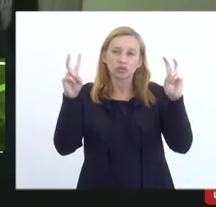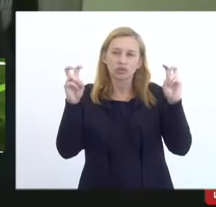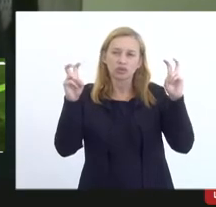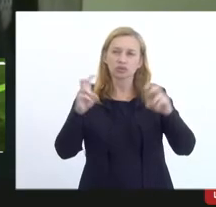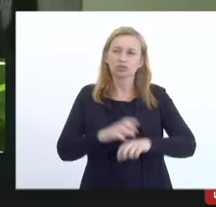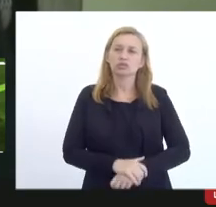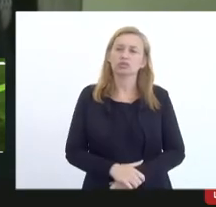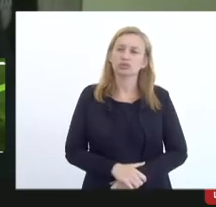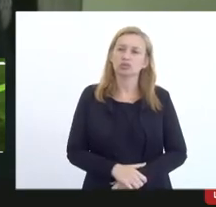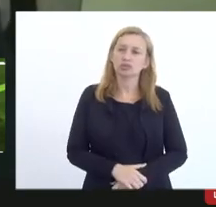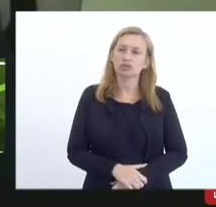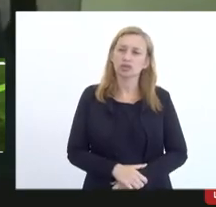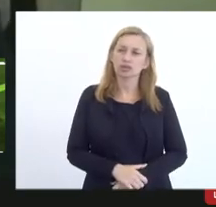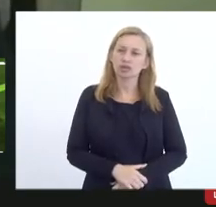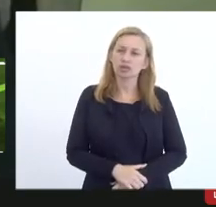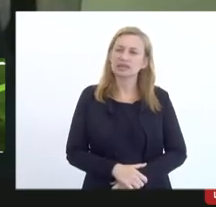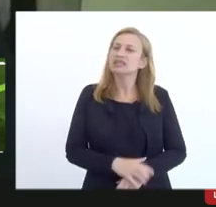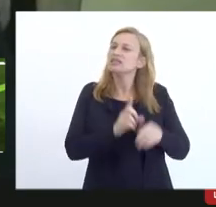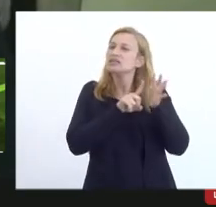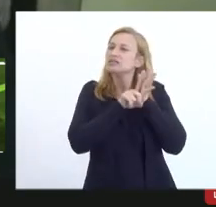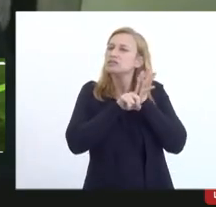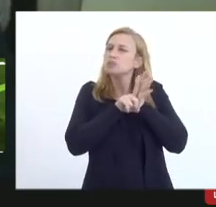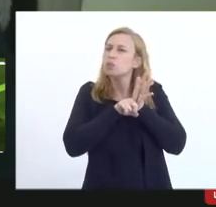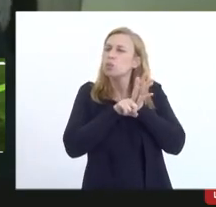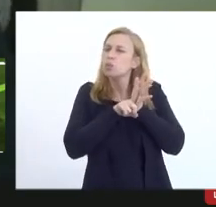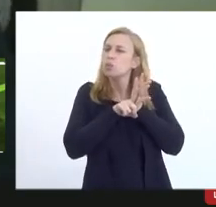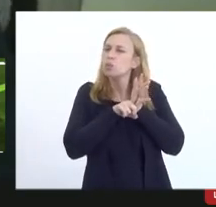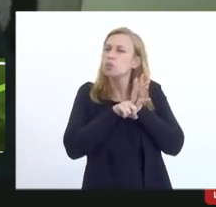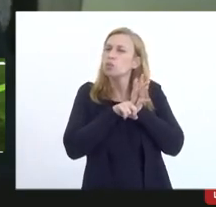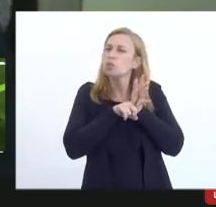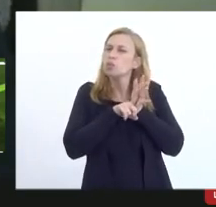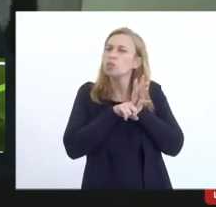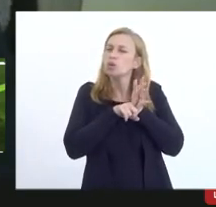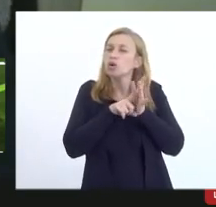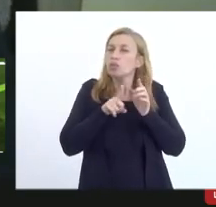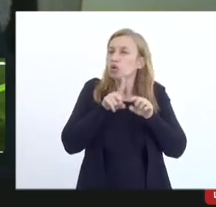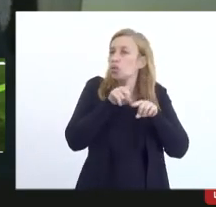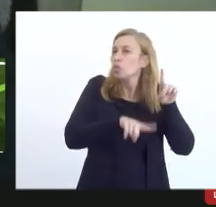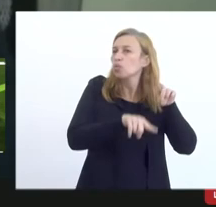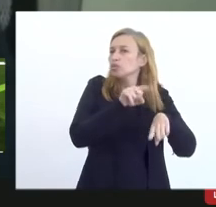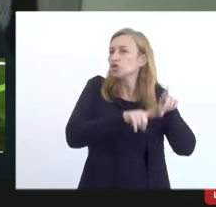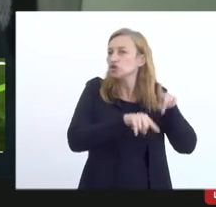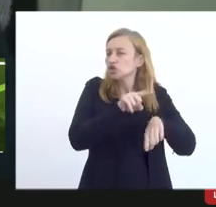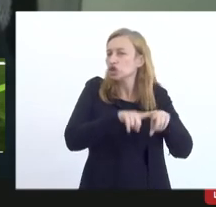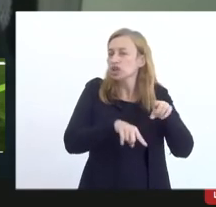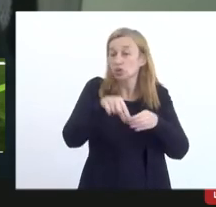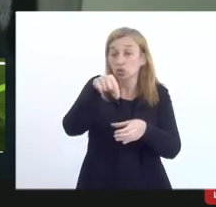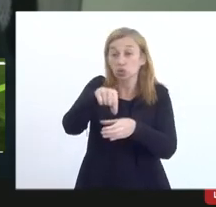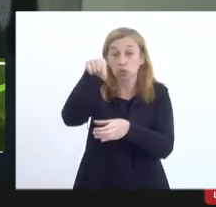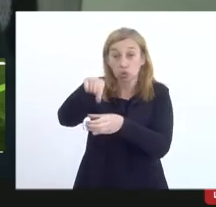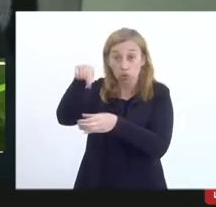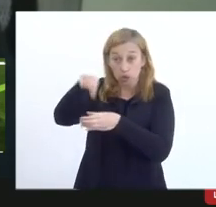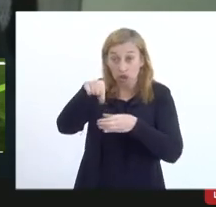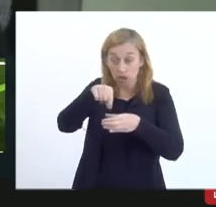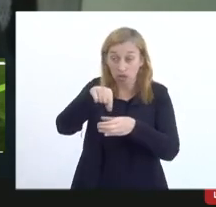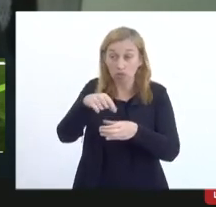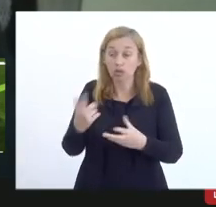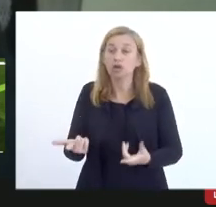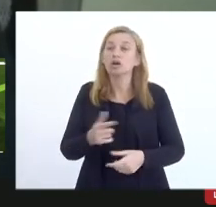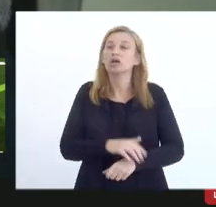dessa análise pelo objeto e o sorteio de